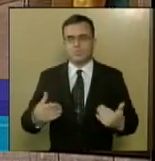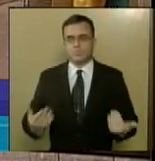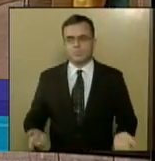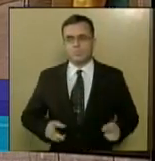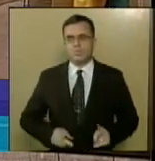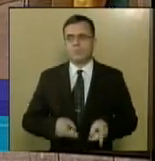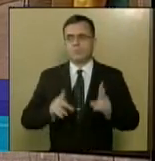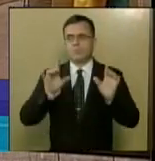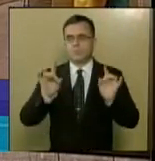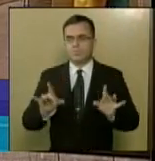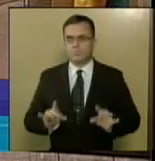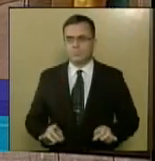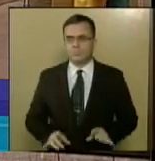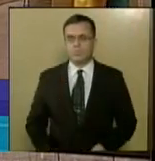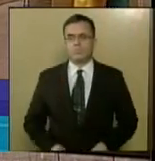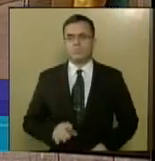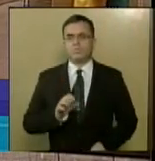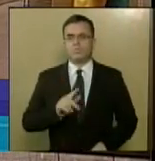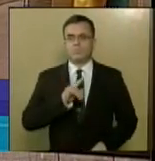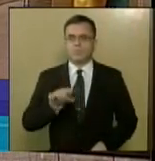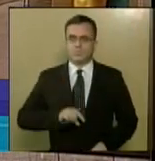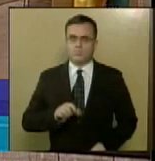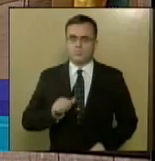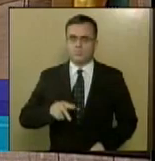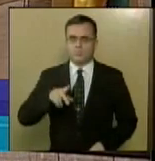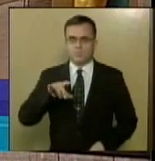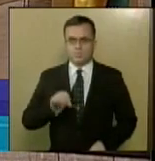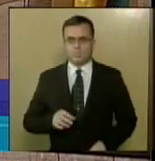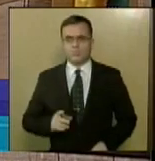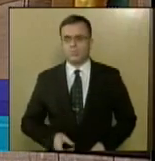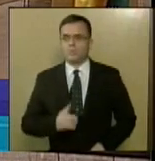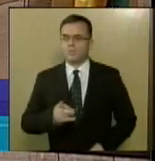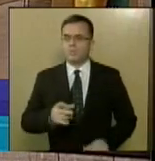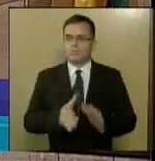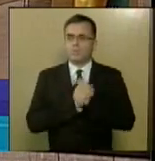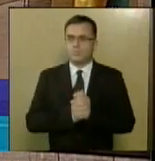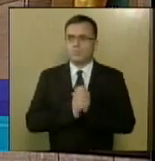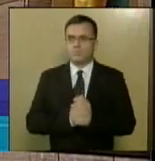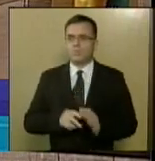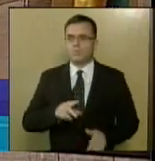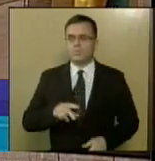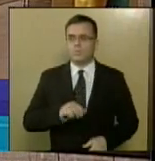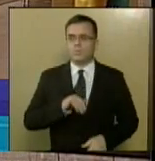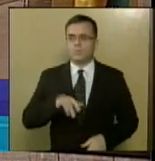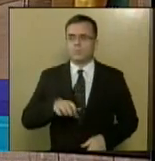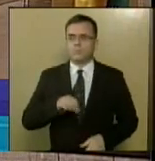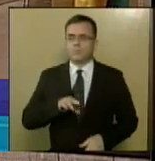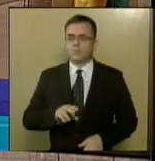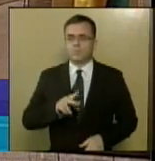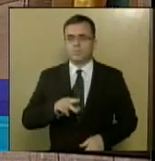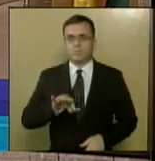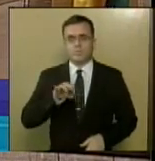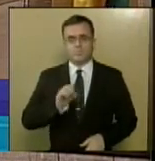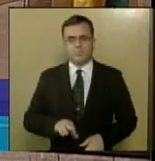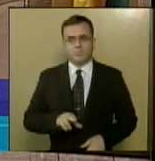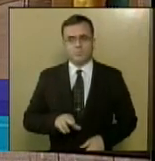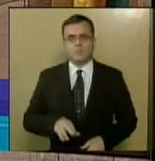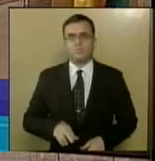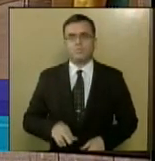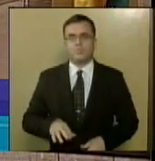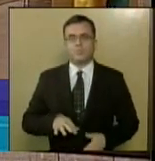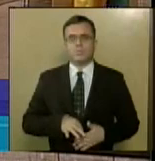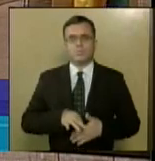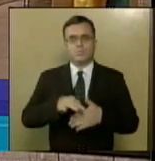especial os estudantes do Colégio Luiz Alves, do município de Lagarto, continuando homenageou o Major Vitor, que também assumiu o comando da Cefap,